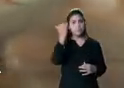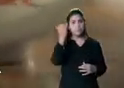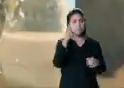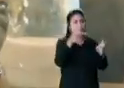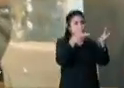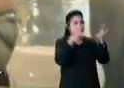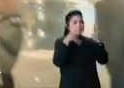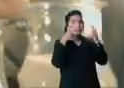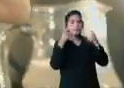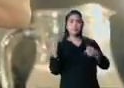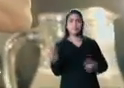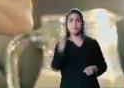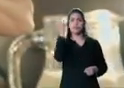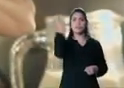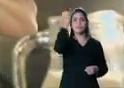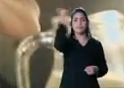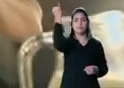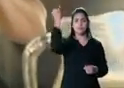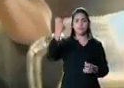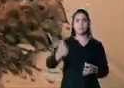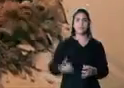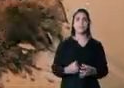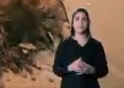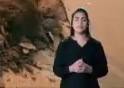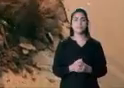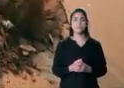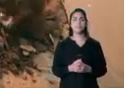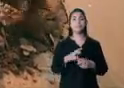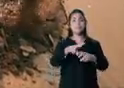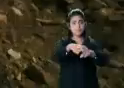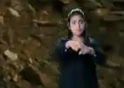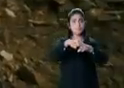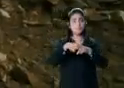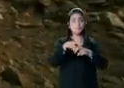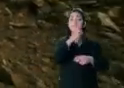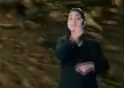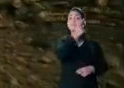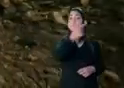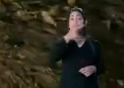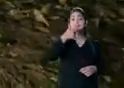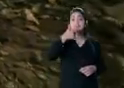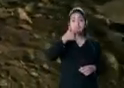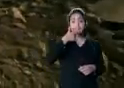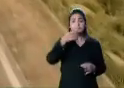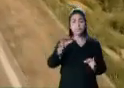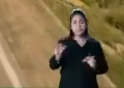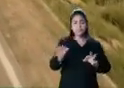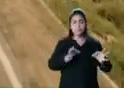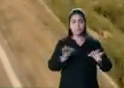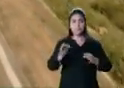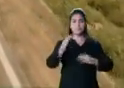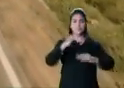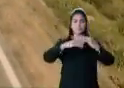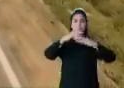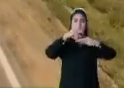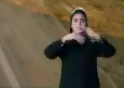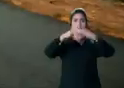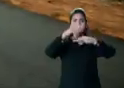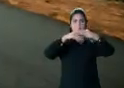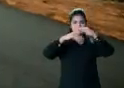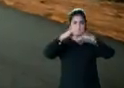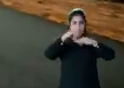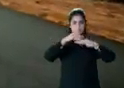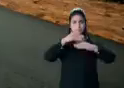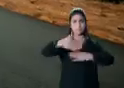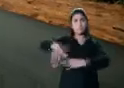detalhes são importantes. É por isso que o Gladson planejou o nosso desenvolvimento com a transferência